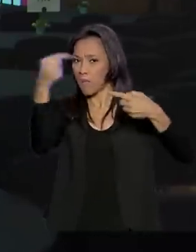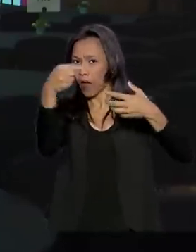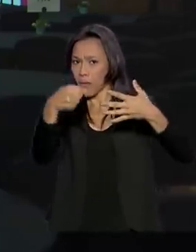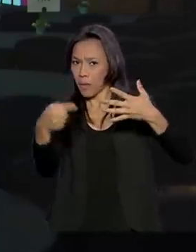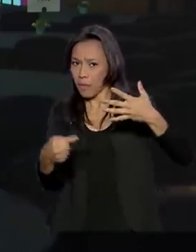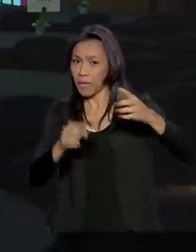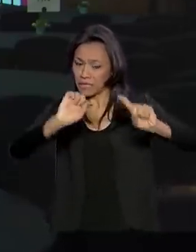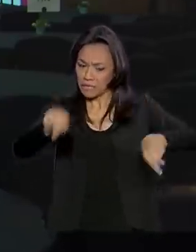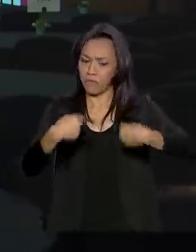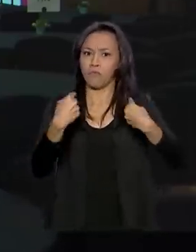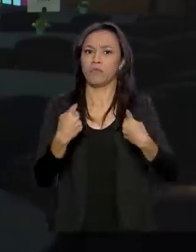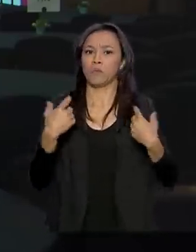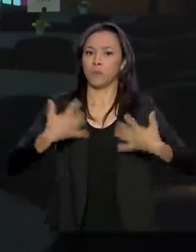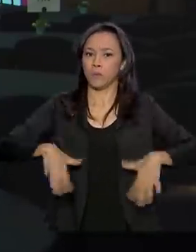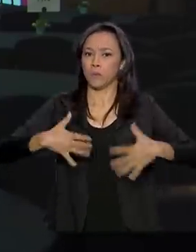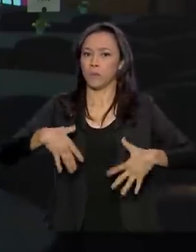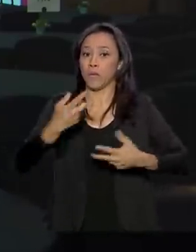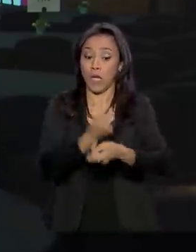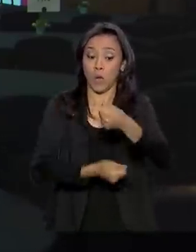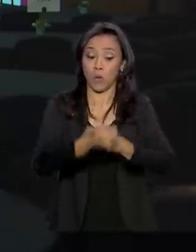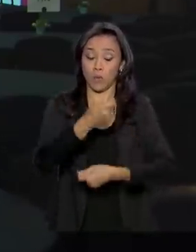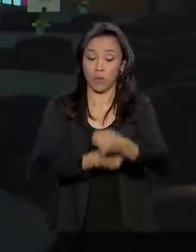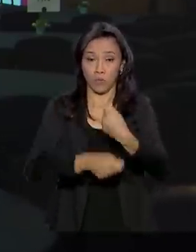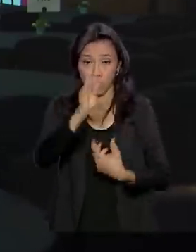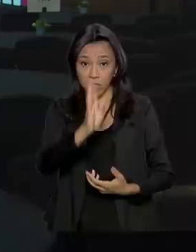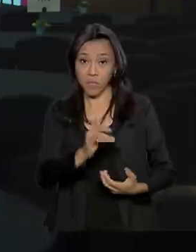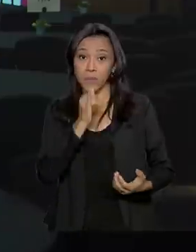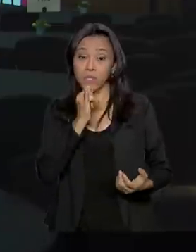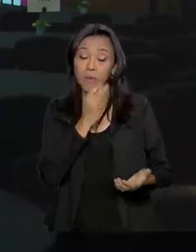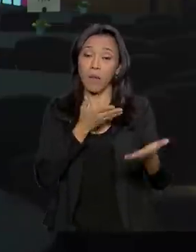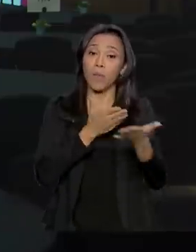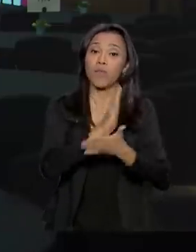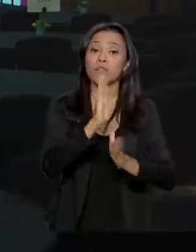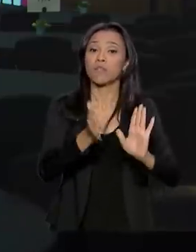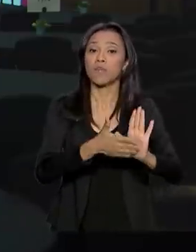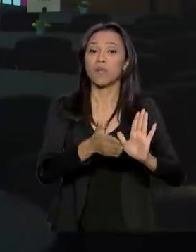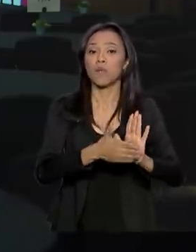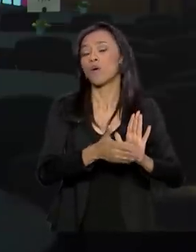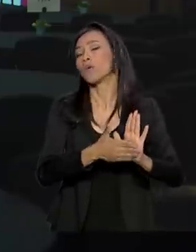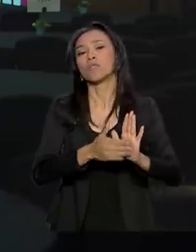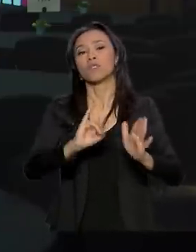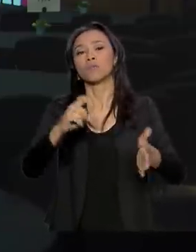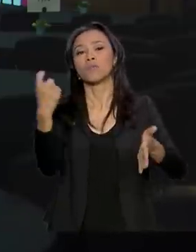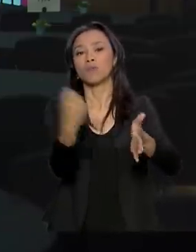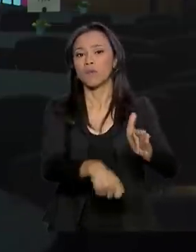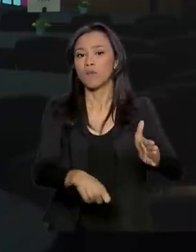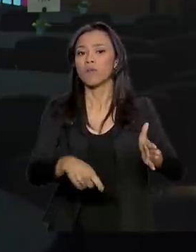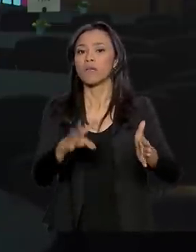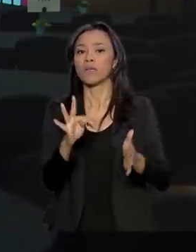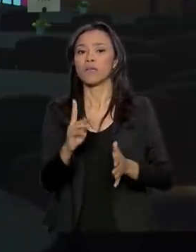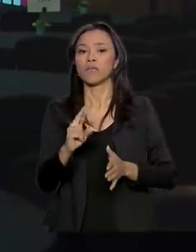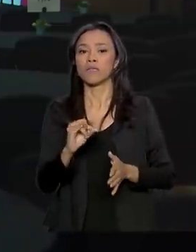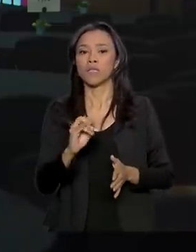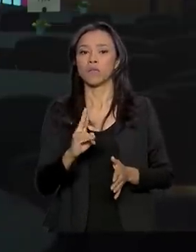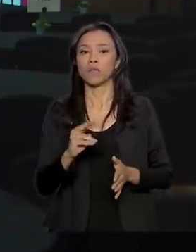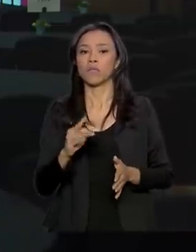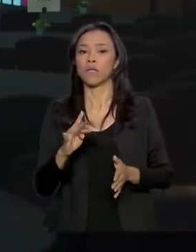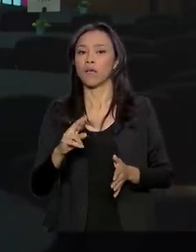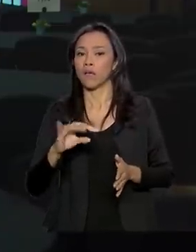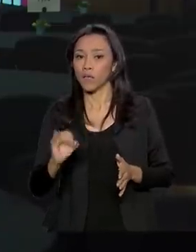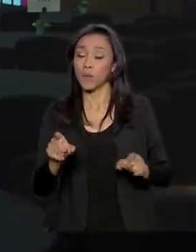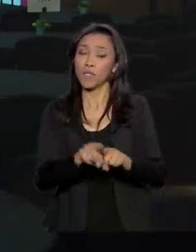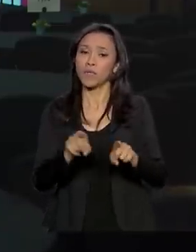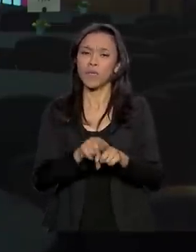econômicos do país, como por exemplo, a aprovação da reforma tributária no Congresso Nacional e os caminhos para o crescimento